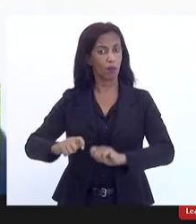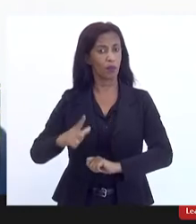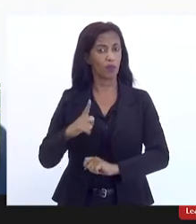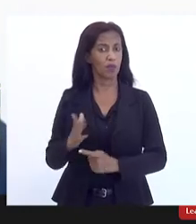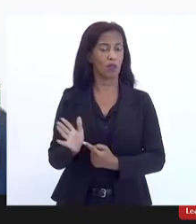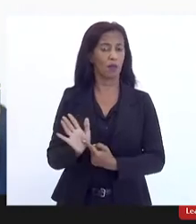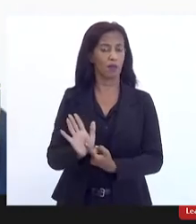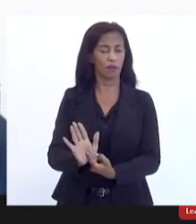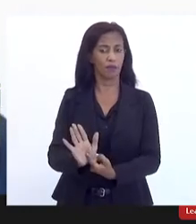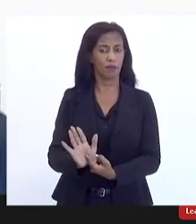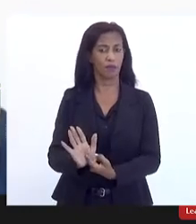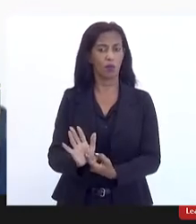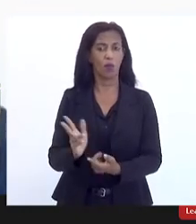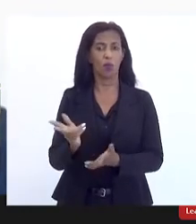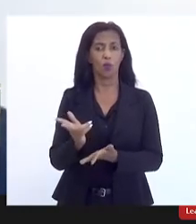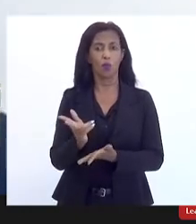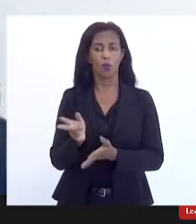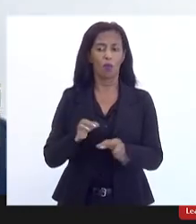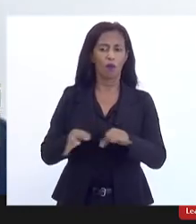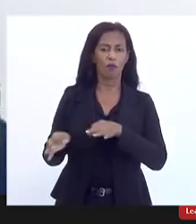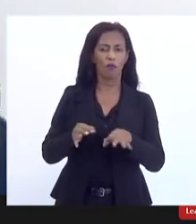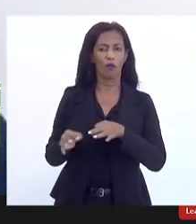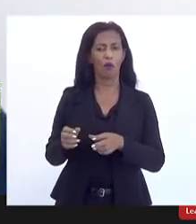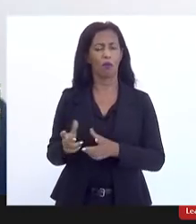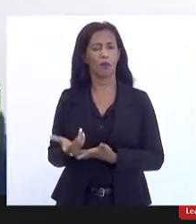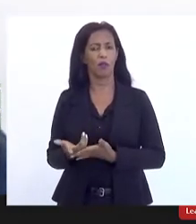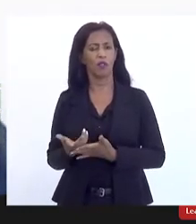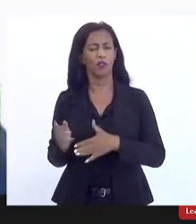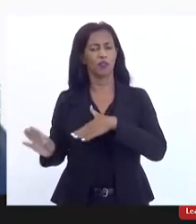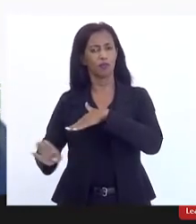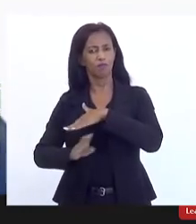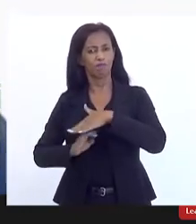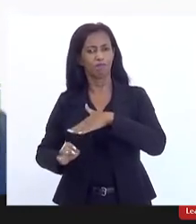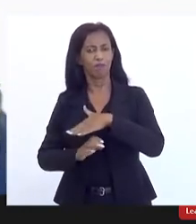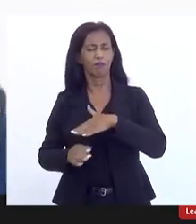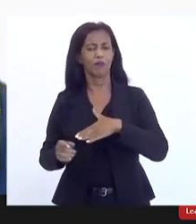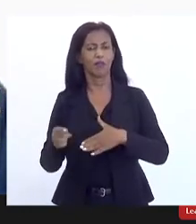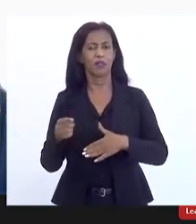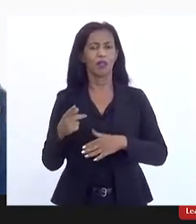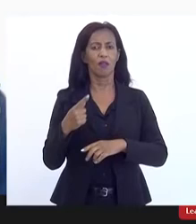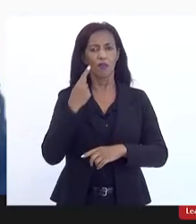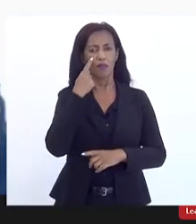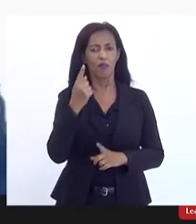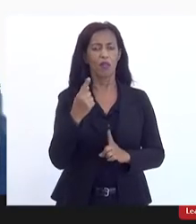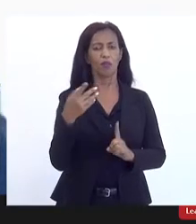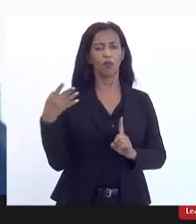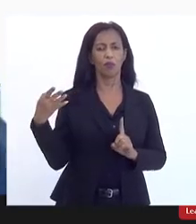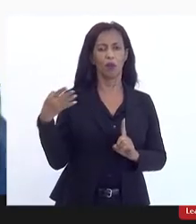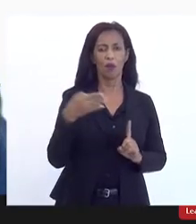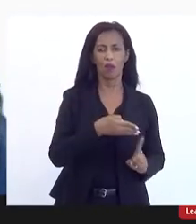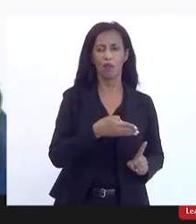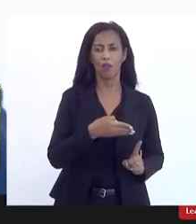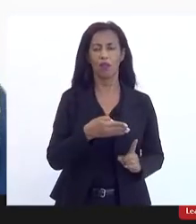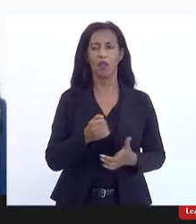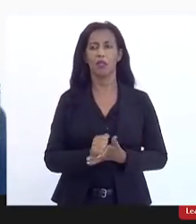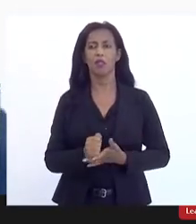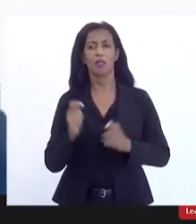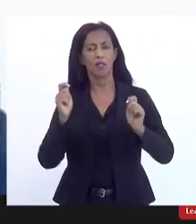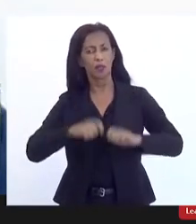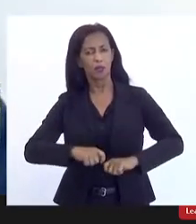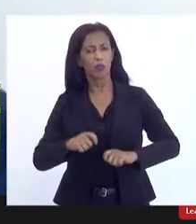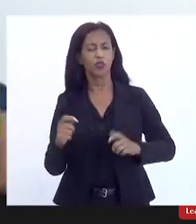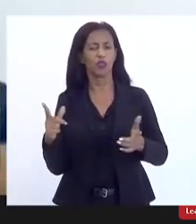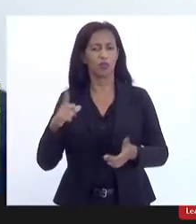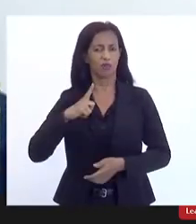apresentado um desenho de consórcios pegando uma referência por exemplo o SAI de Volta Redonda ele poderia construir um